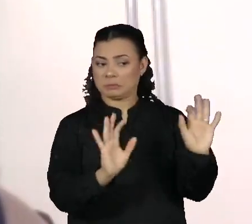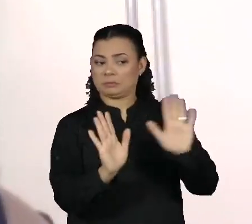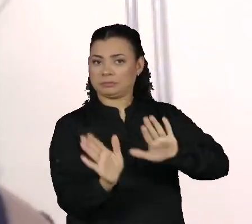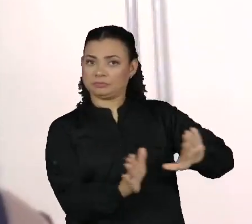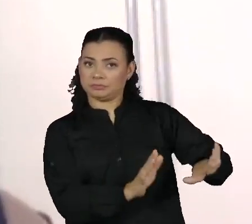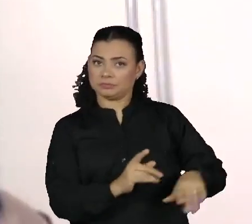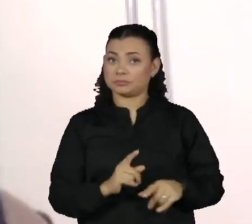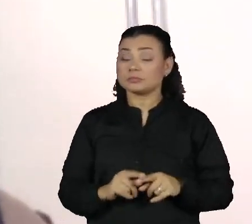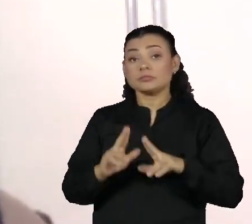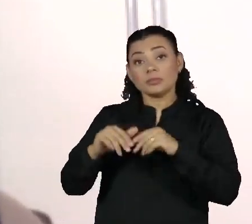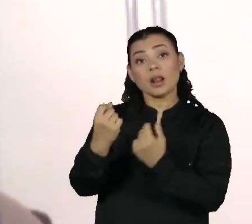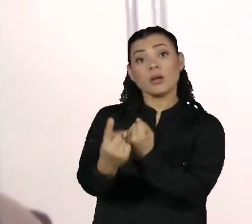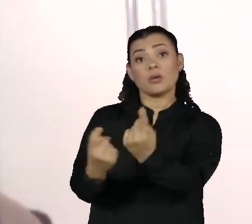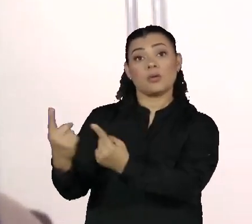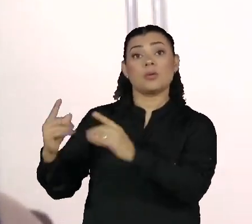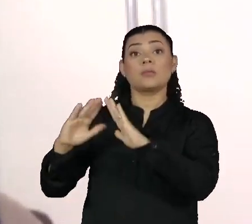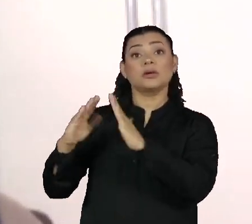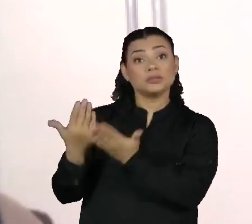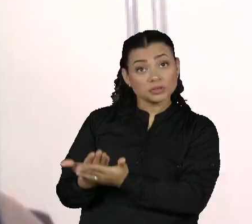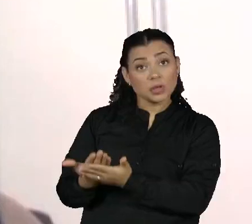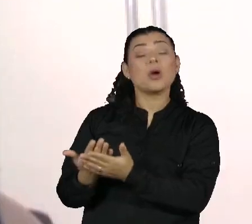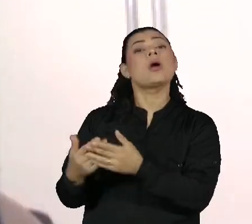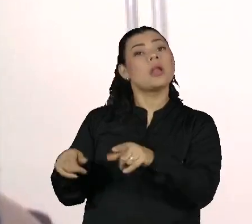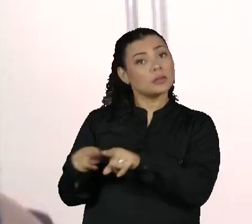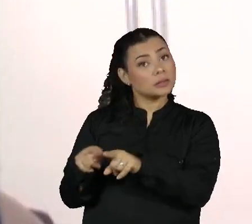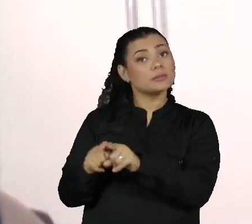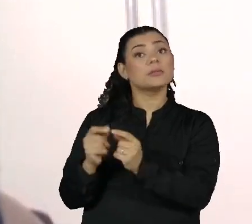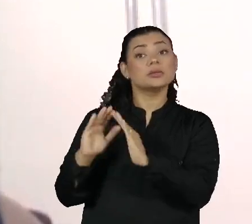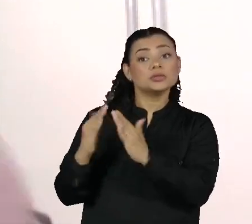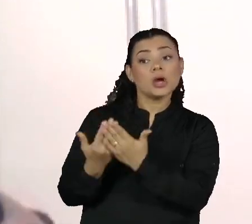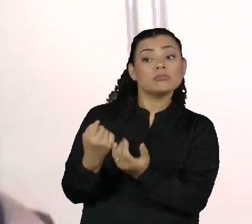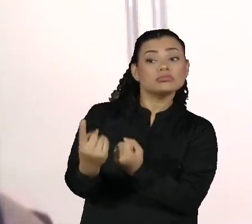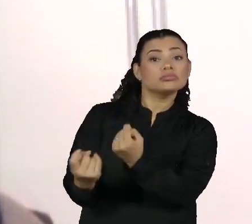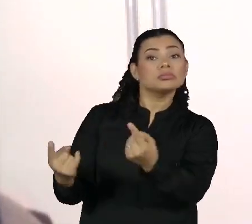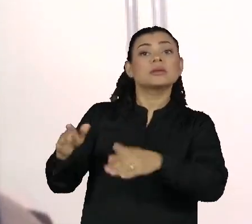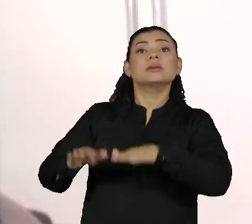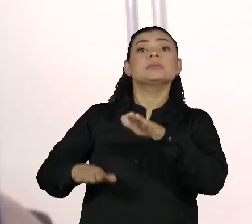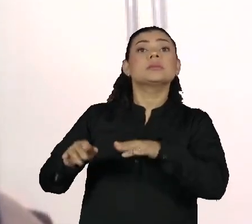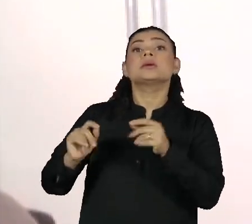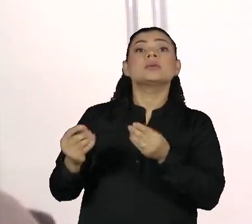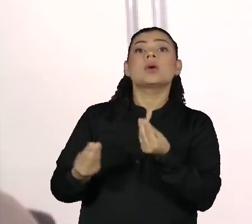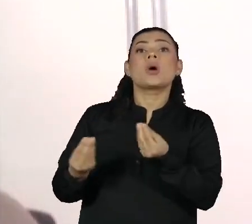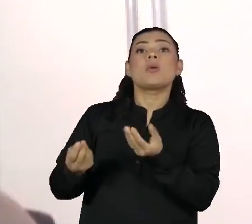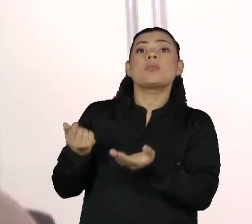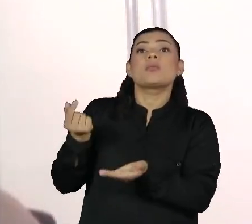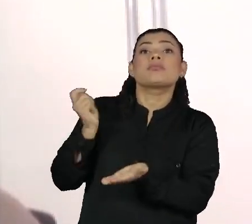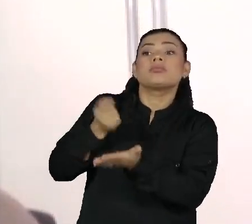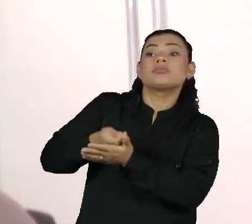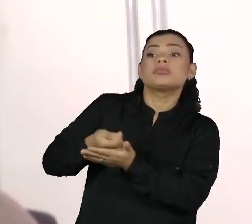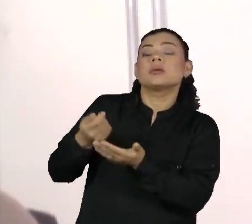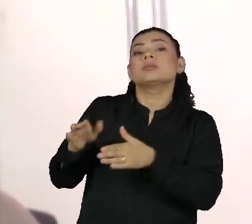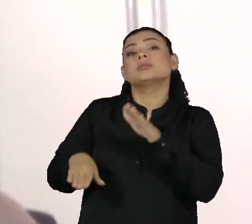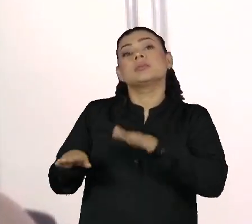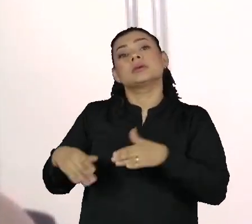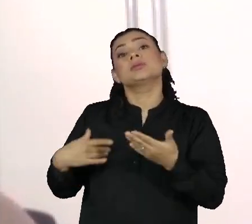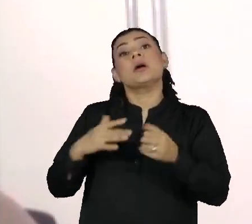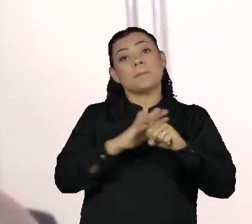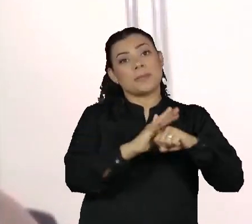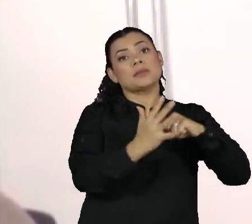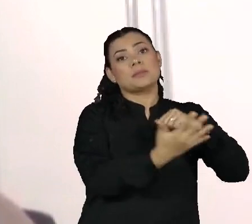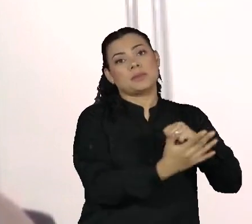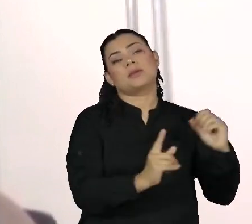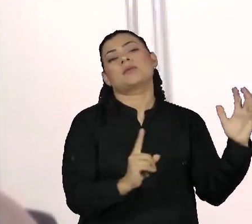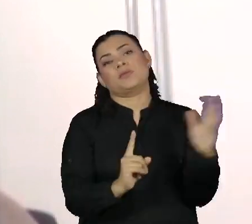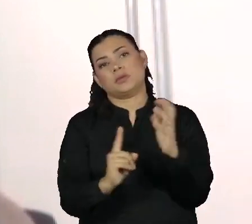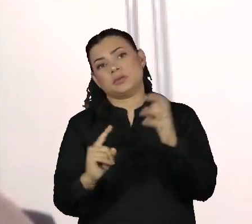E algumas escolas ficam até abaixo da inflação, dependendo da planilha de custos. A pandemia realmente trouxe muitos